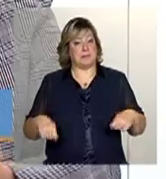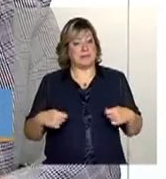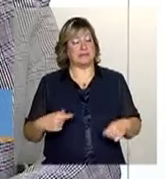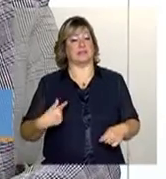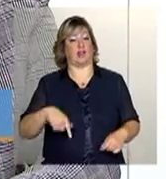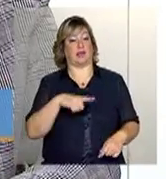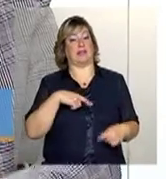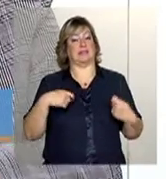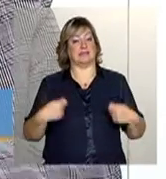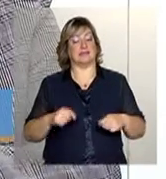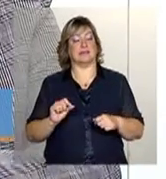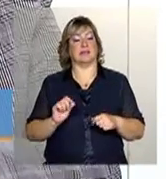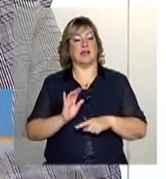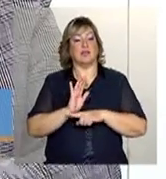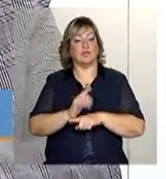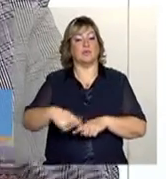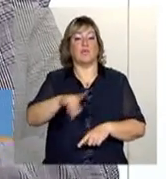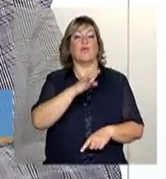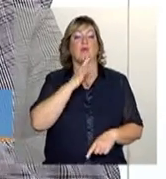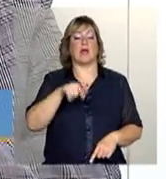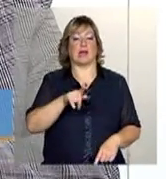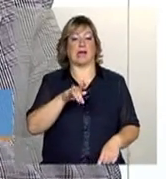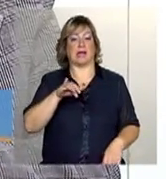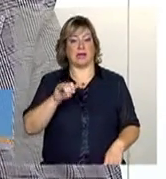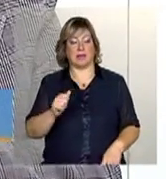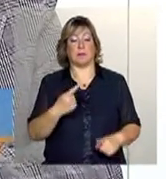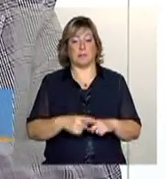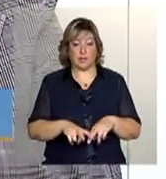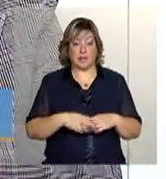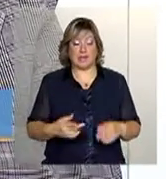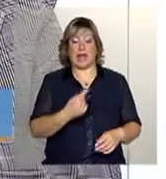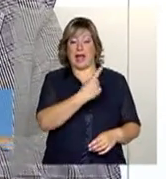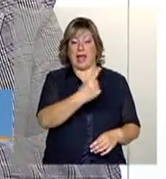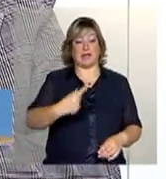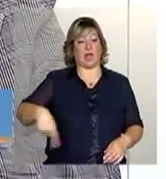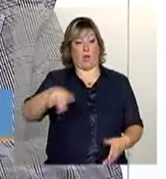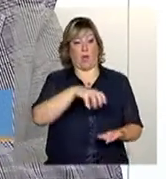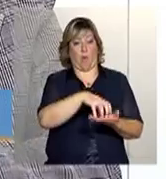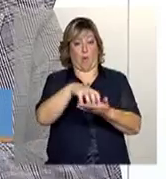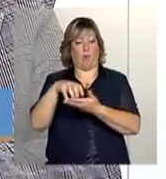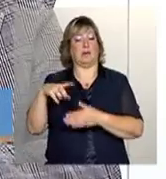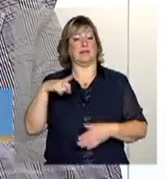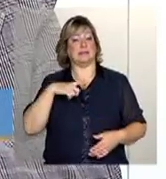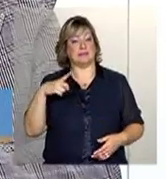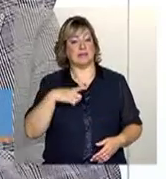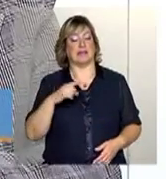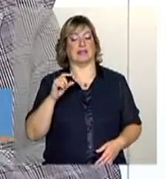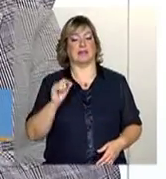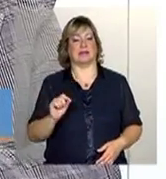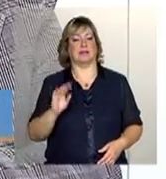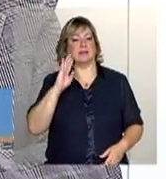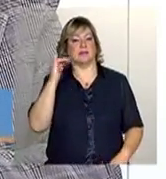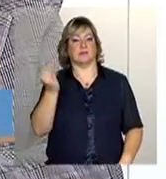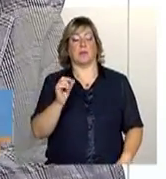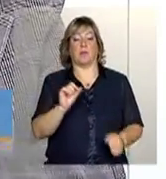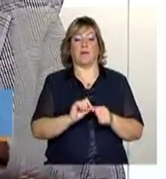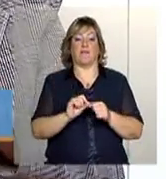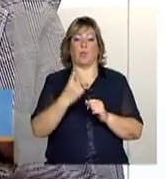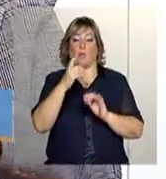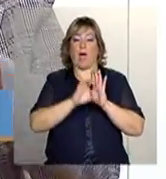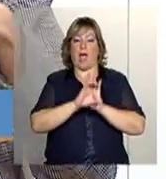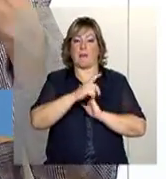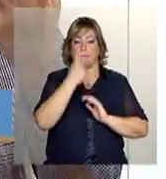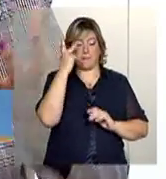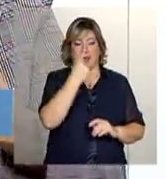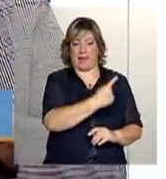tem de levar esse conhecimento. Esse guia, por isso que cada grupo desse vai ter uma abordagem, né? Por isso que a gente fez um capítulo para cada,